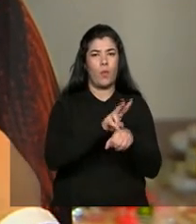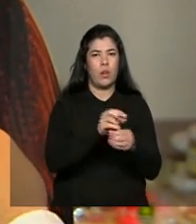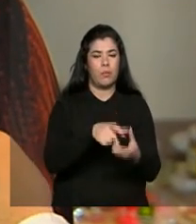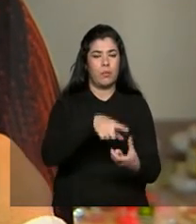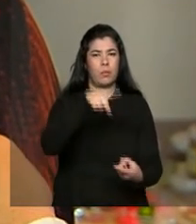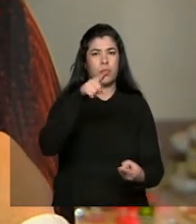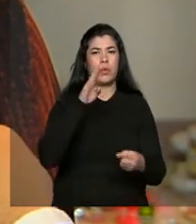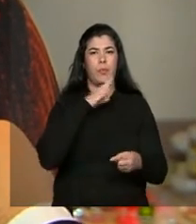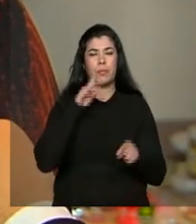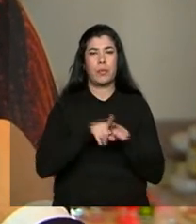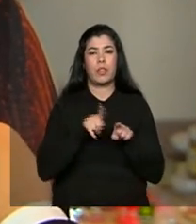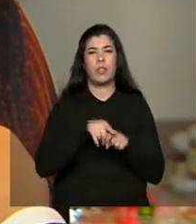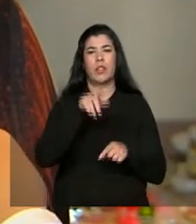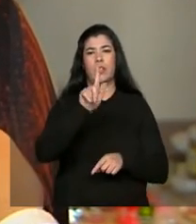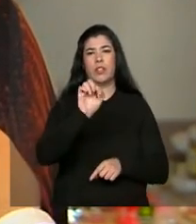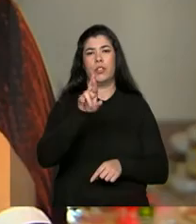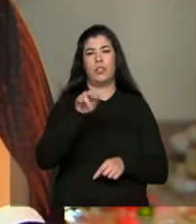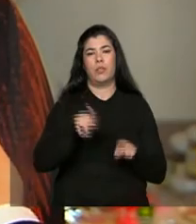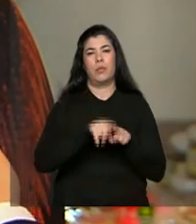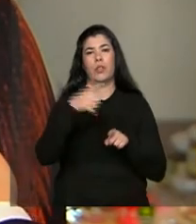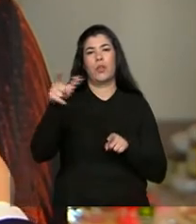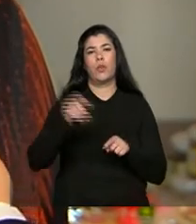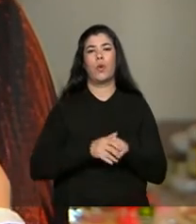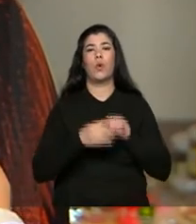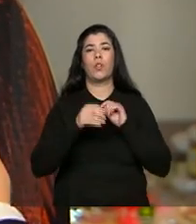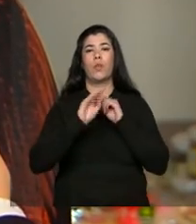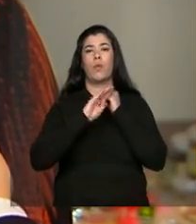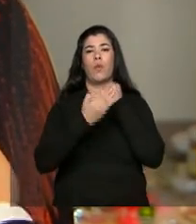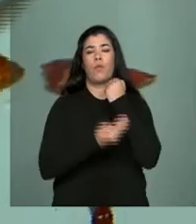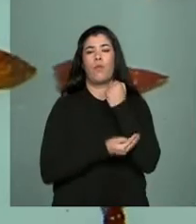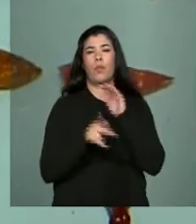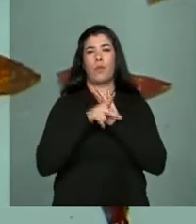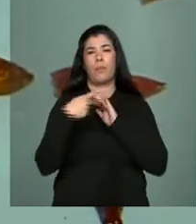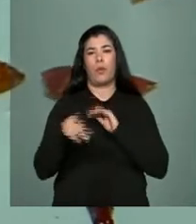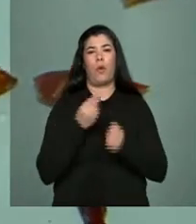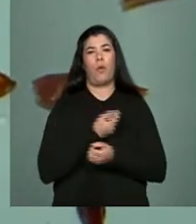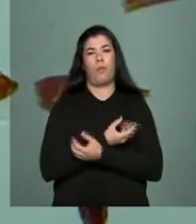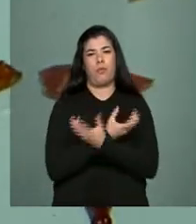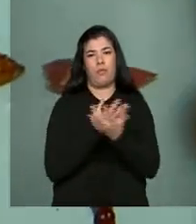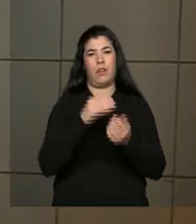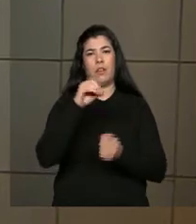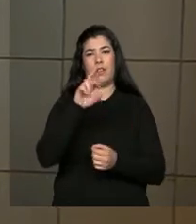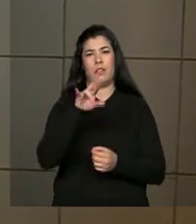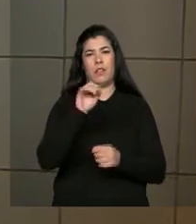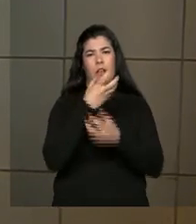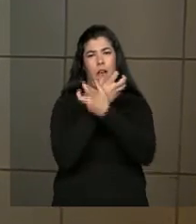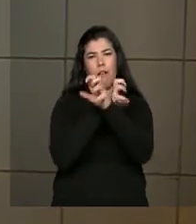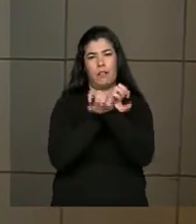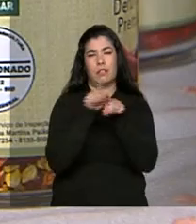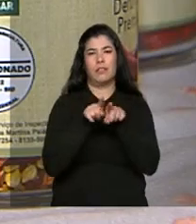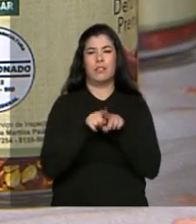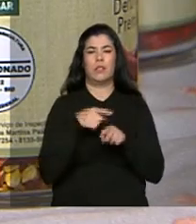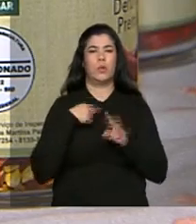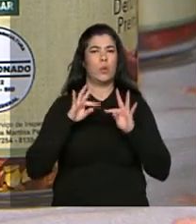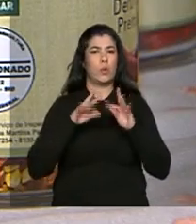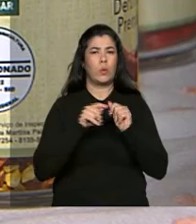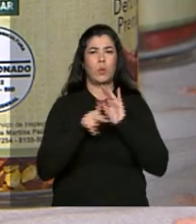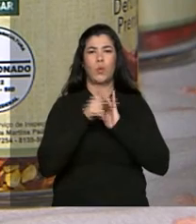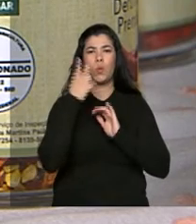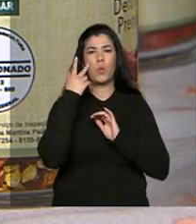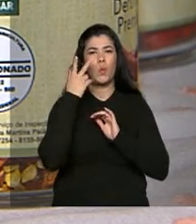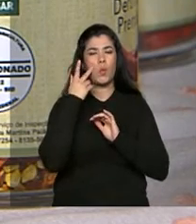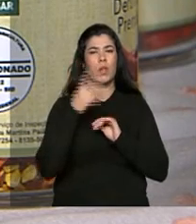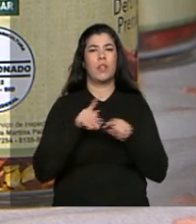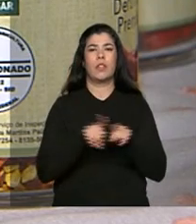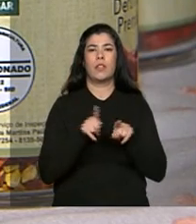e a geleia de engibre e a geleia de cagaita, que é uma fruta do cerrado também. Tudo orgânico produzido por ela e com o selo